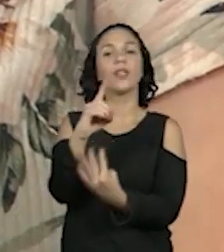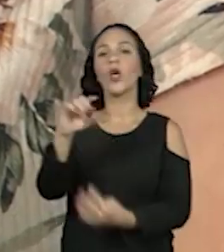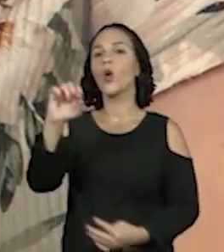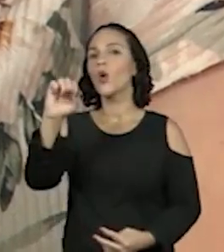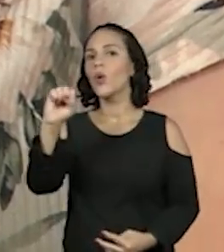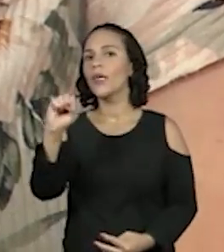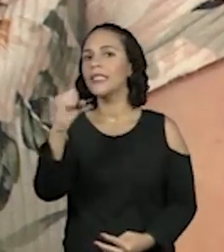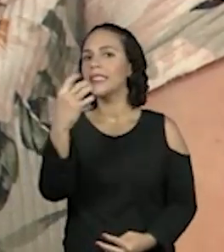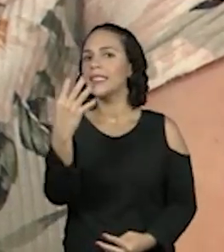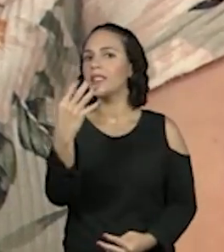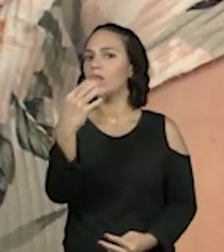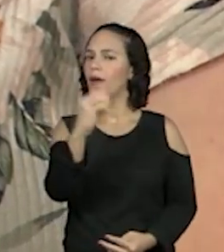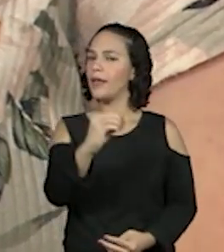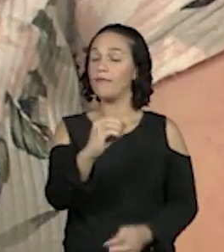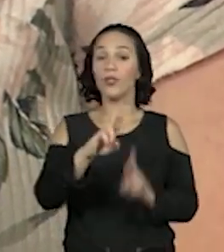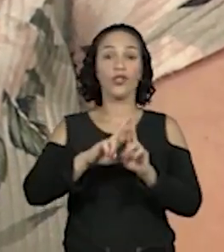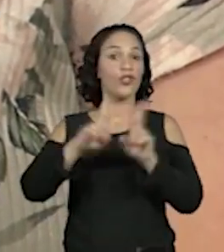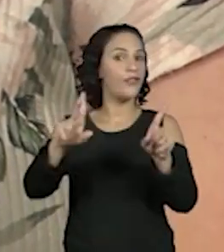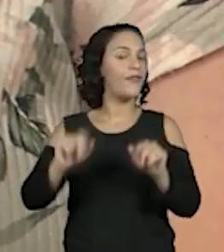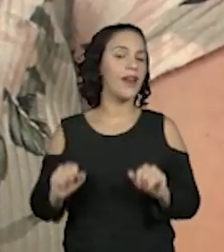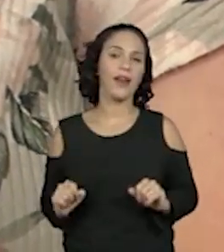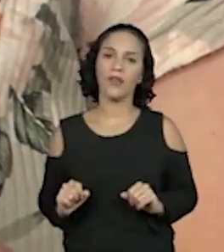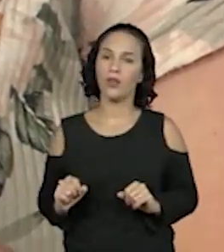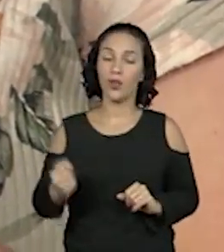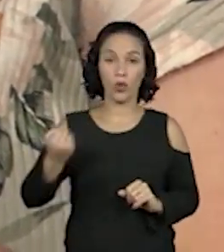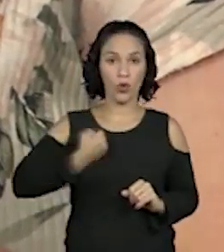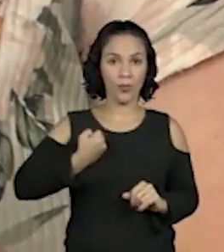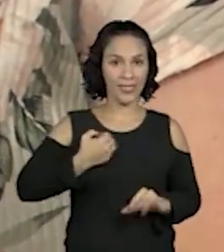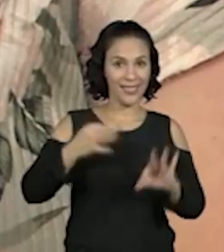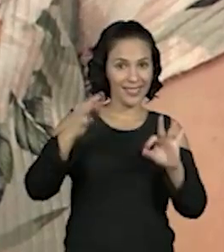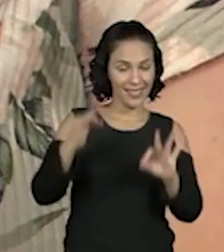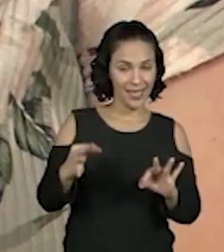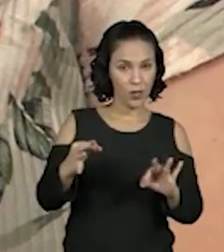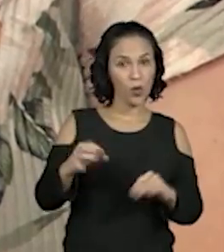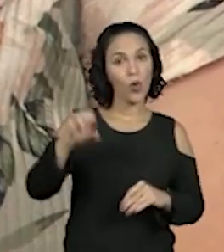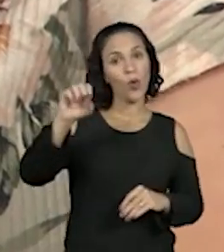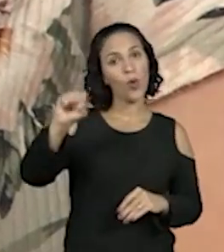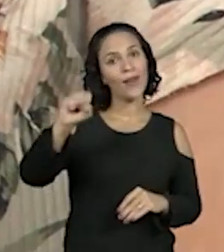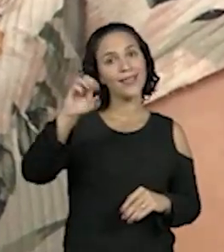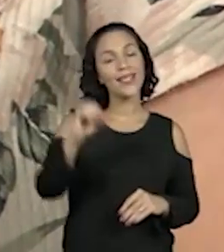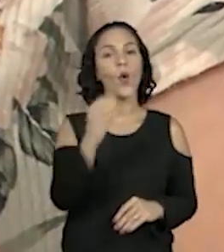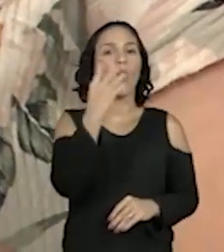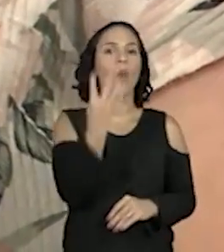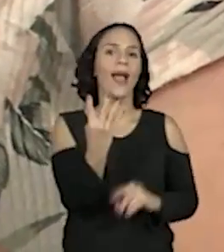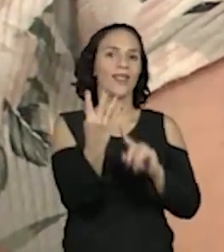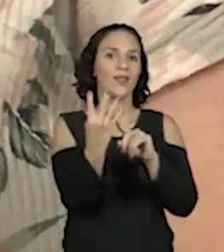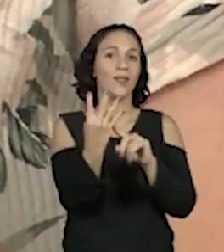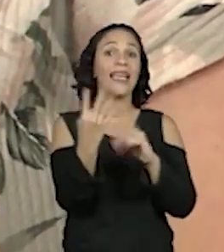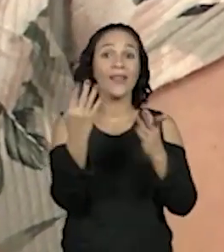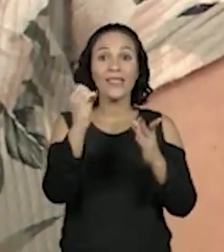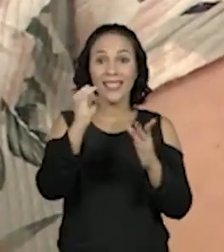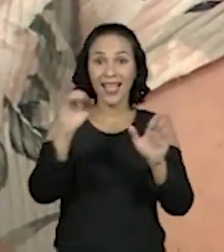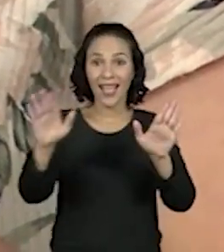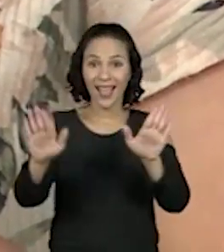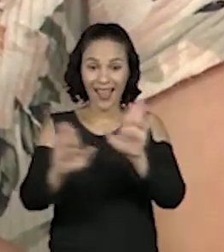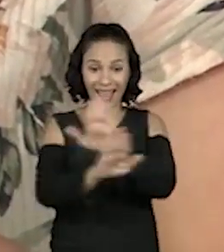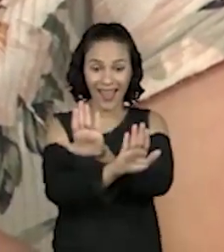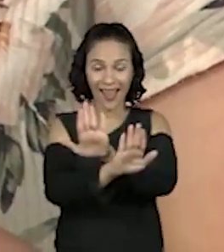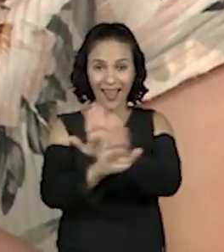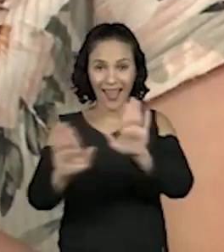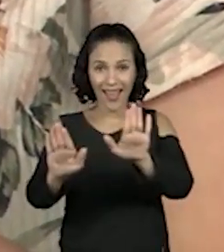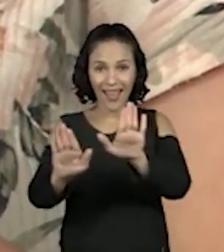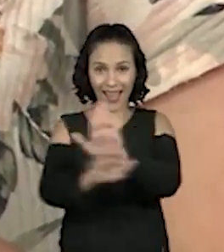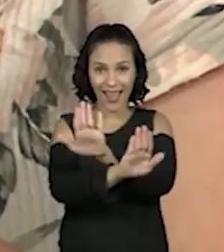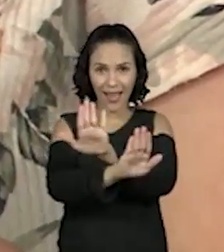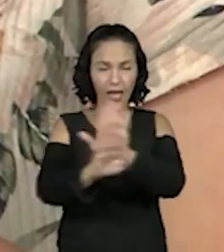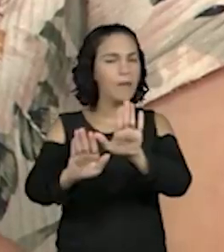o cuidado, criançada, que tem que ter. Porque mudei o lugar ali, né? Mudei a ordem e aí? Muda